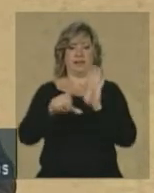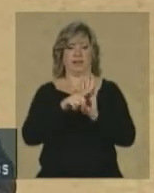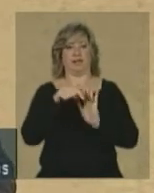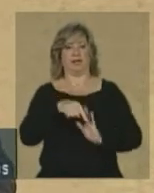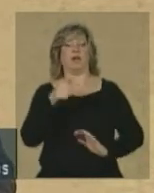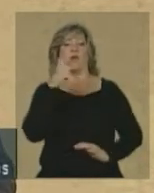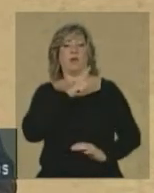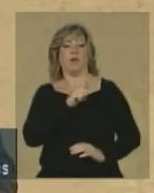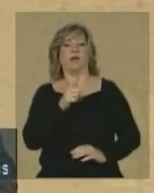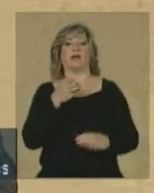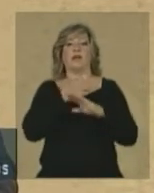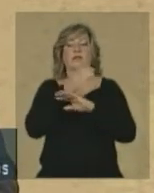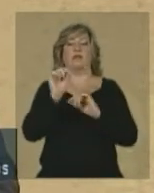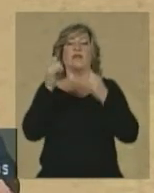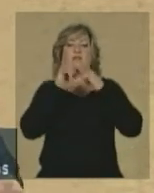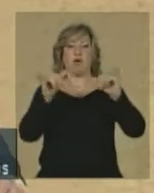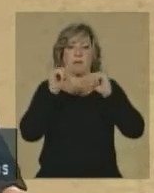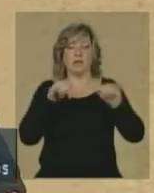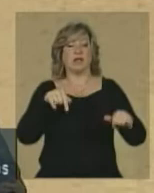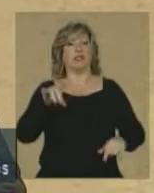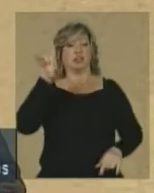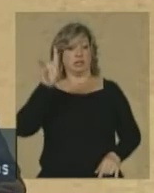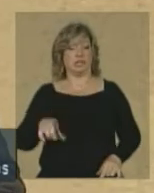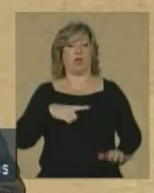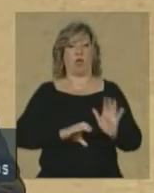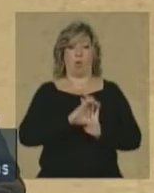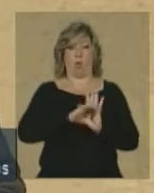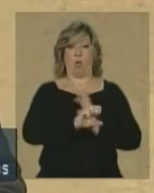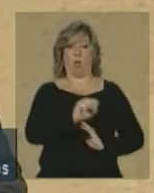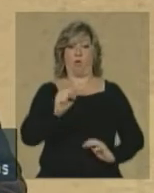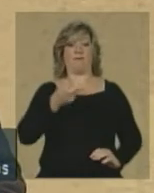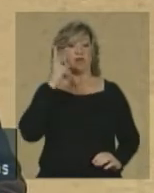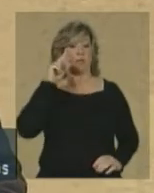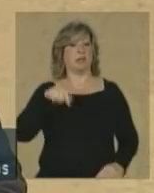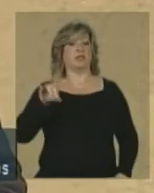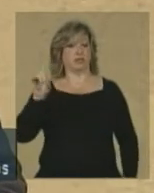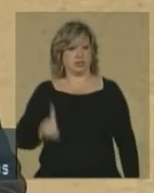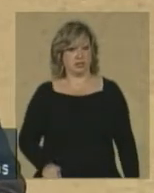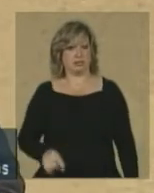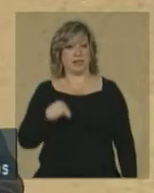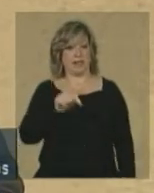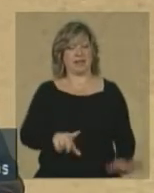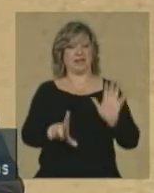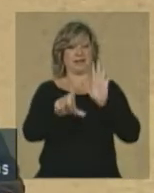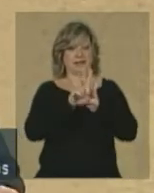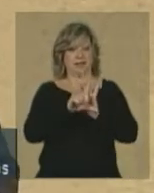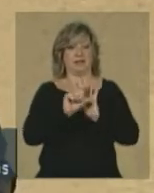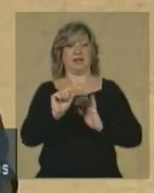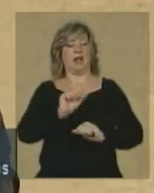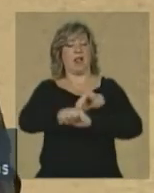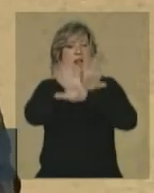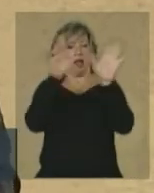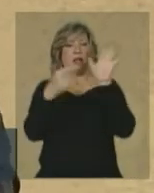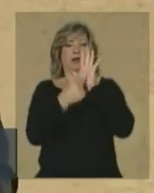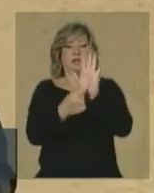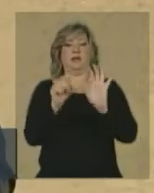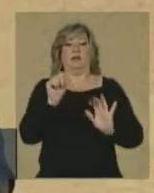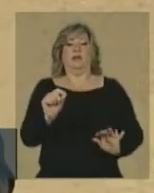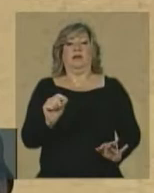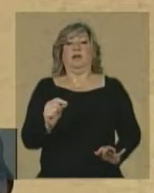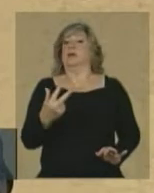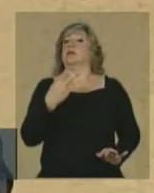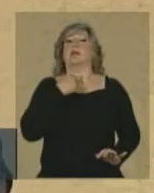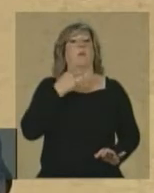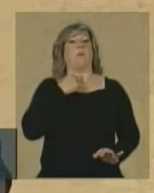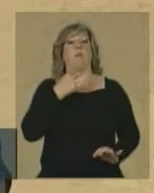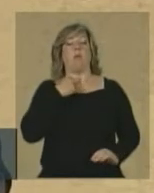informações. Direito previsto na Constituição de 88. Nesta lei, claro está que não poderá ser